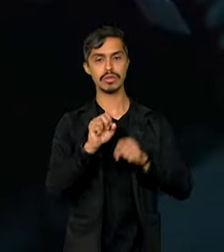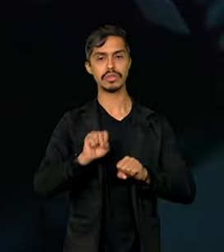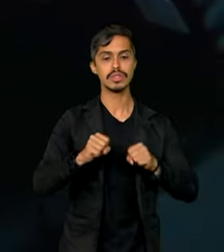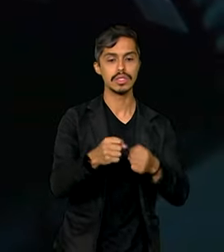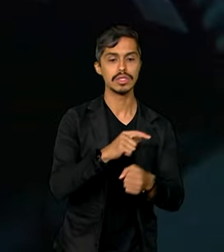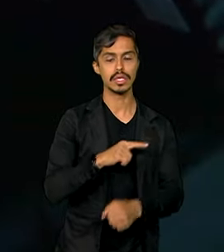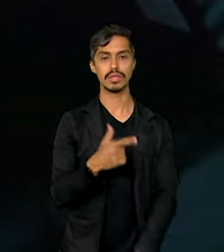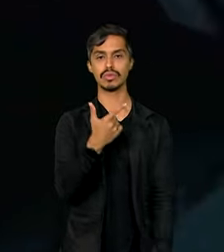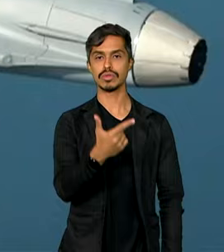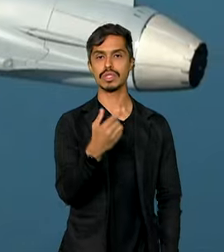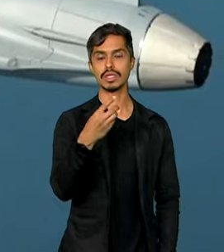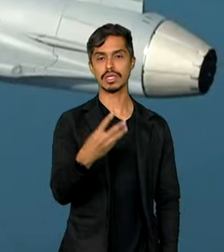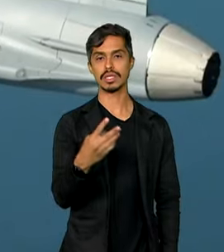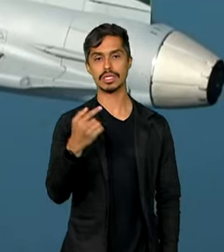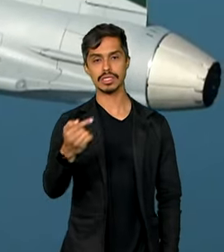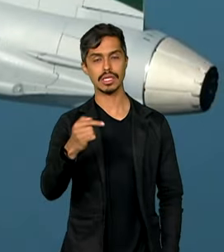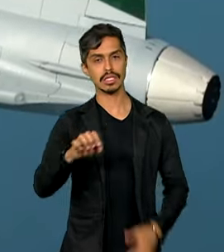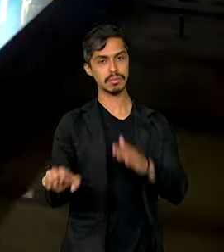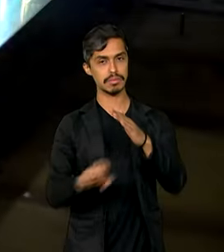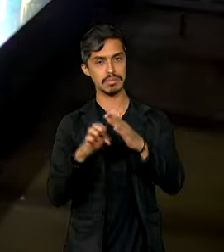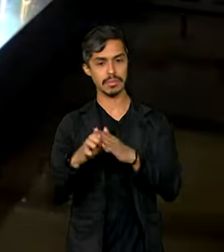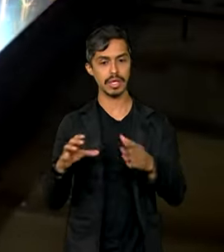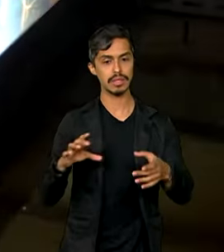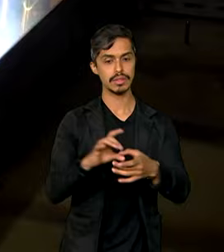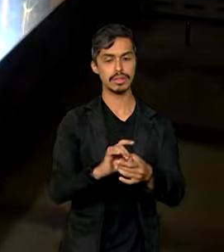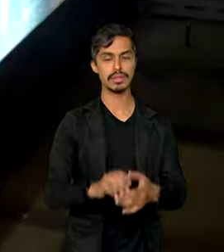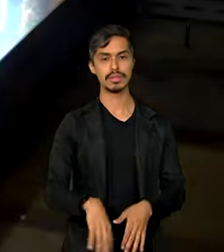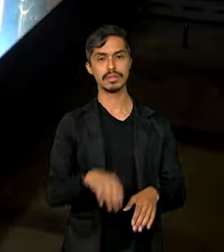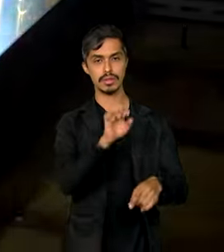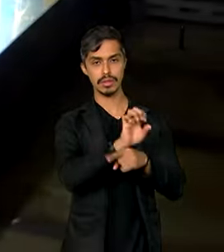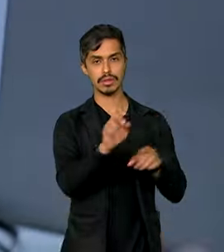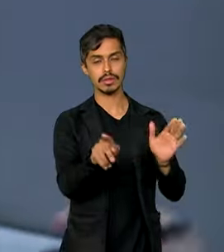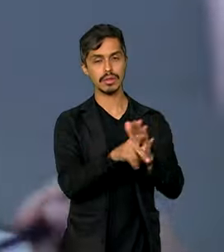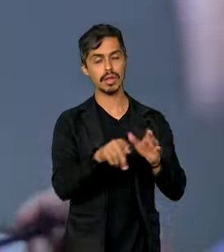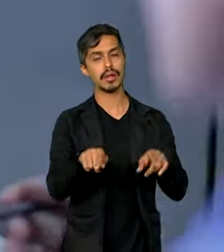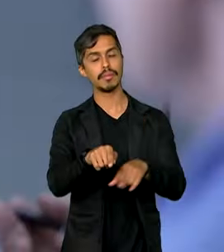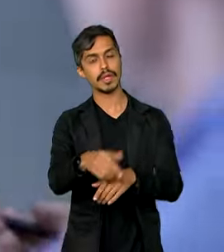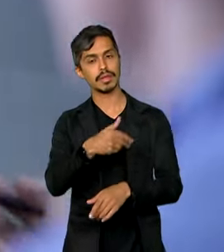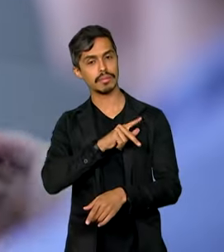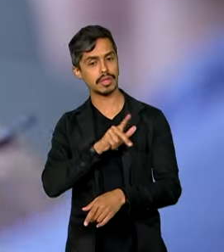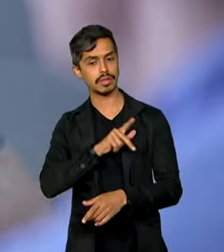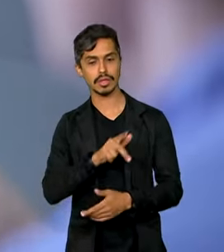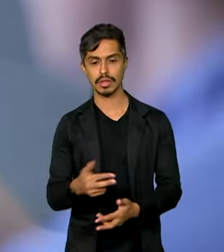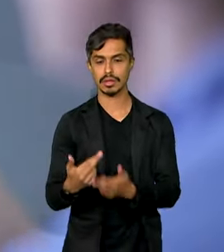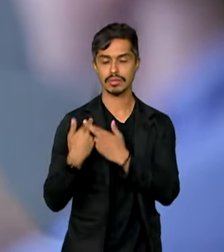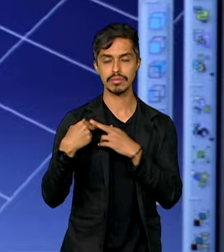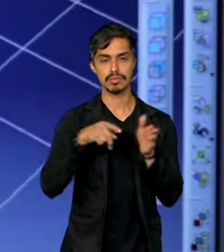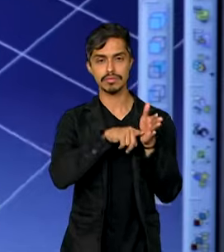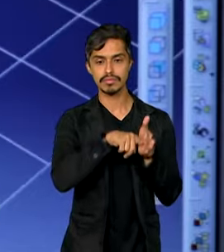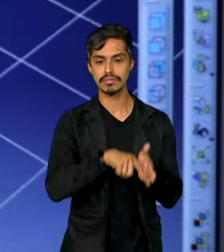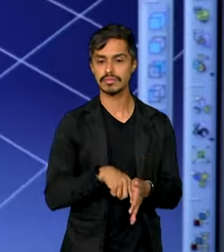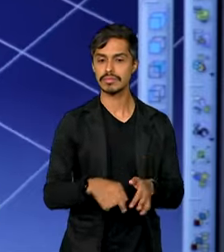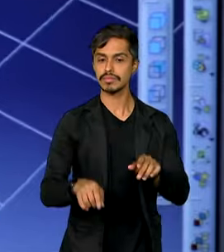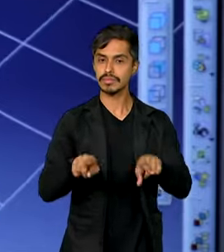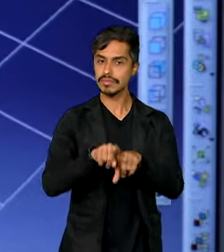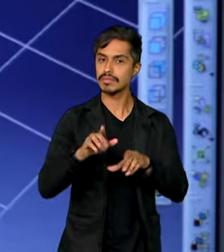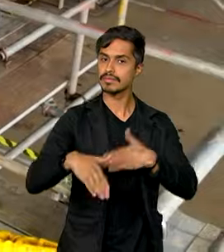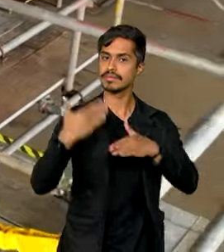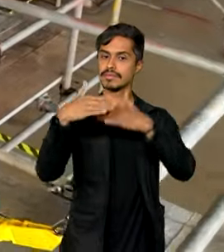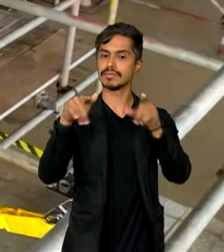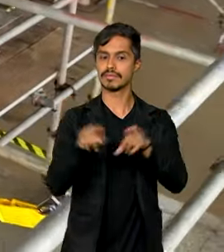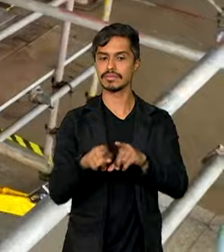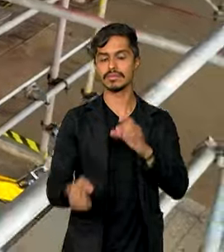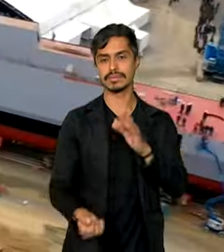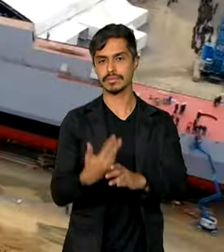237 empresas, tanto estatais quanto privadas, responsáveis pela pesquisa, desenvolvimento,